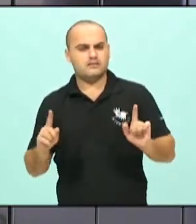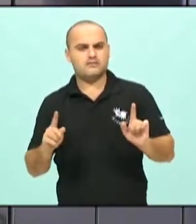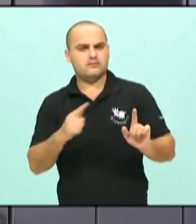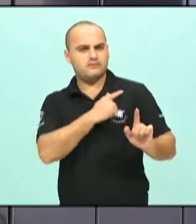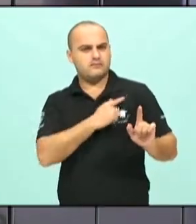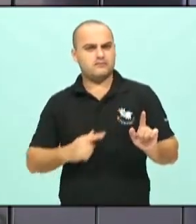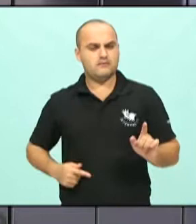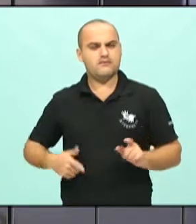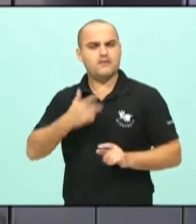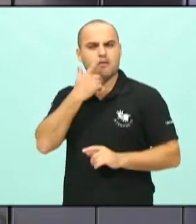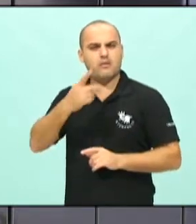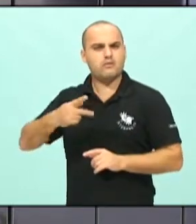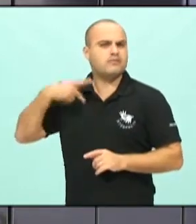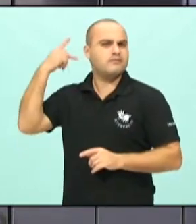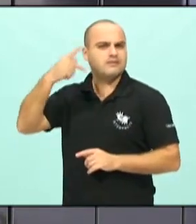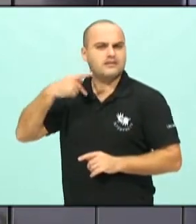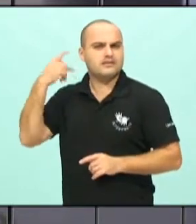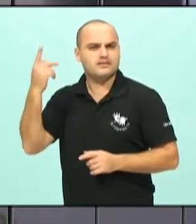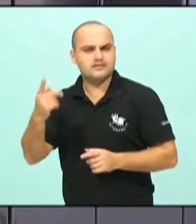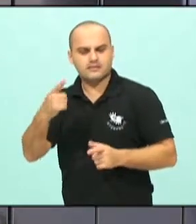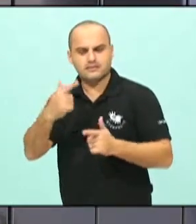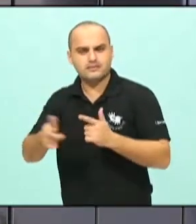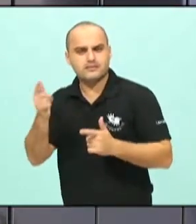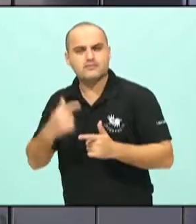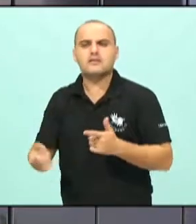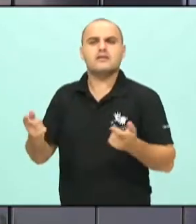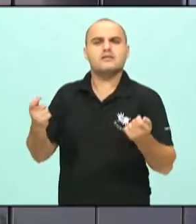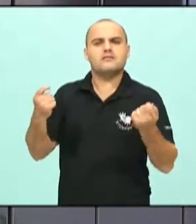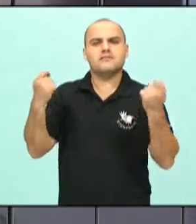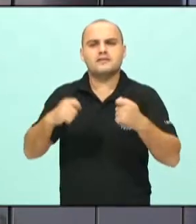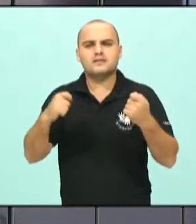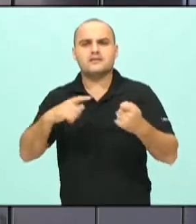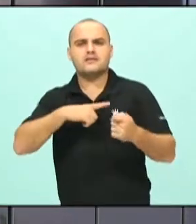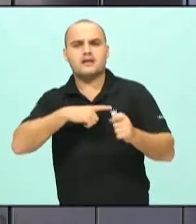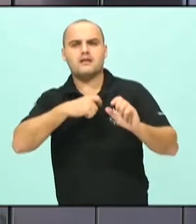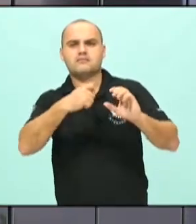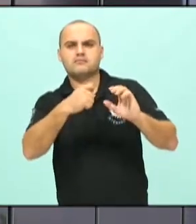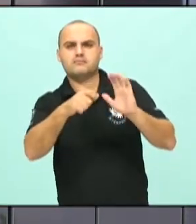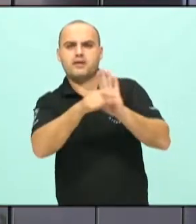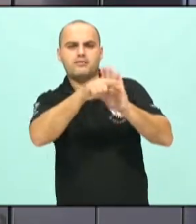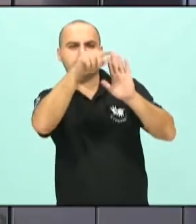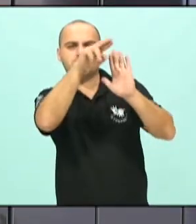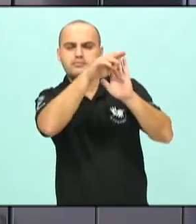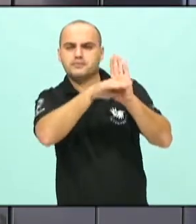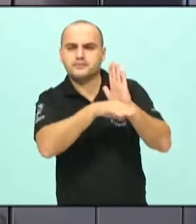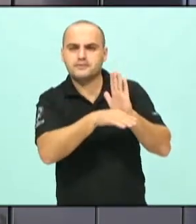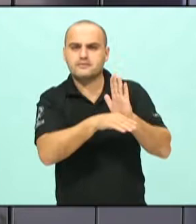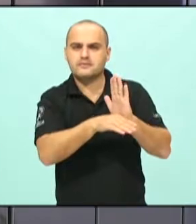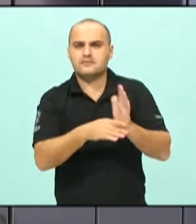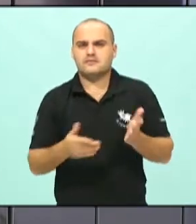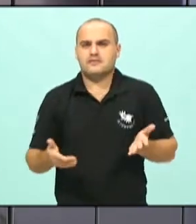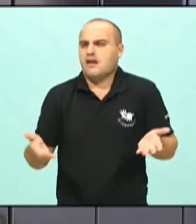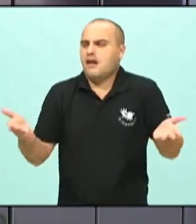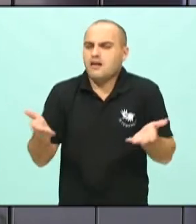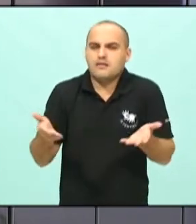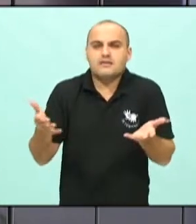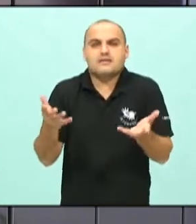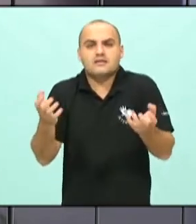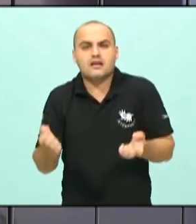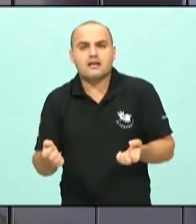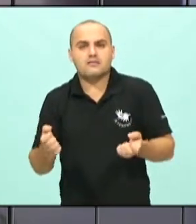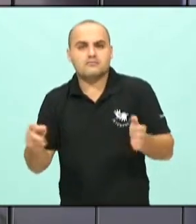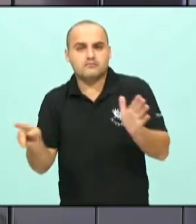que o problema estava na política e que precisava ter critérios técnicos? Como é que agora o governo estadual quer